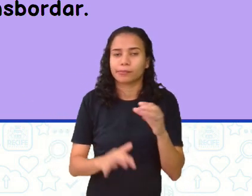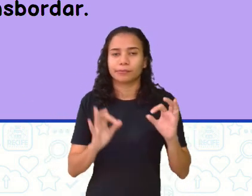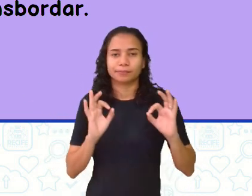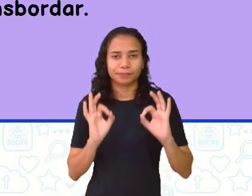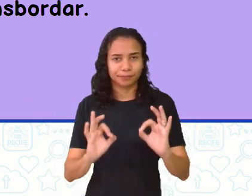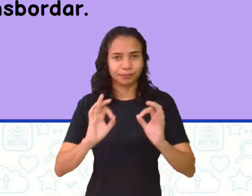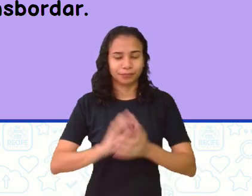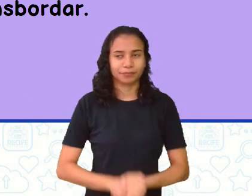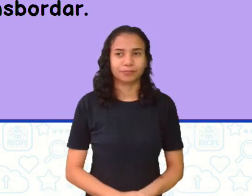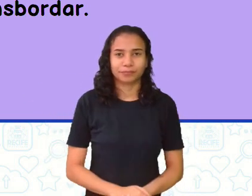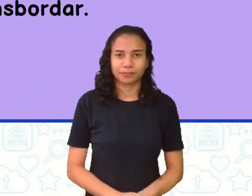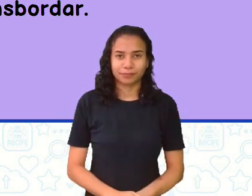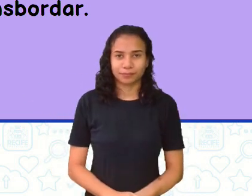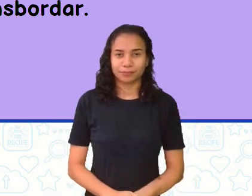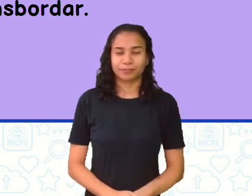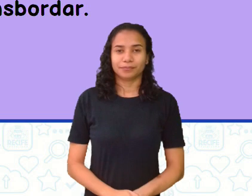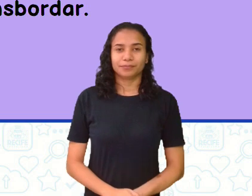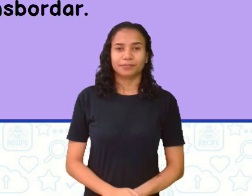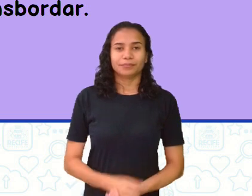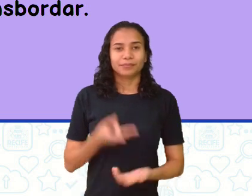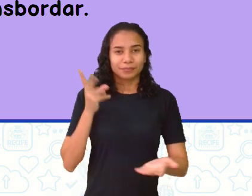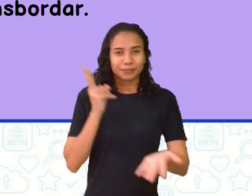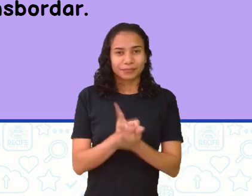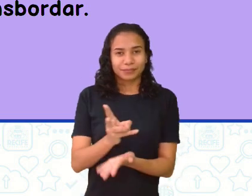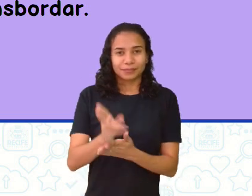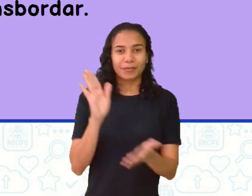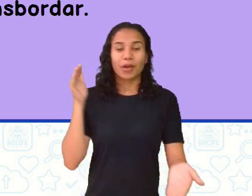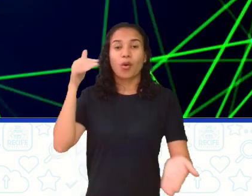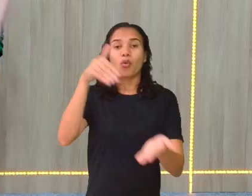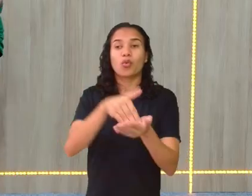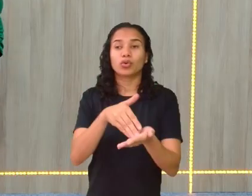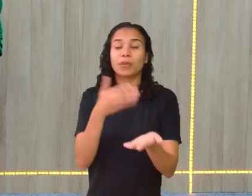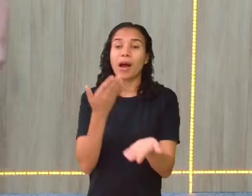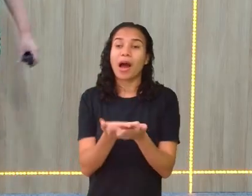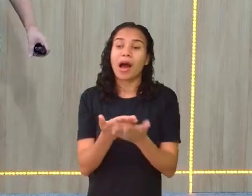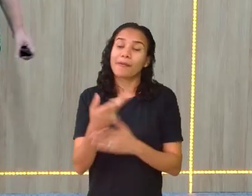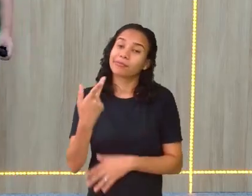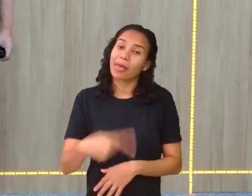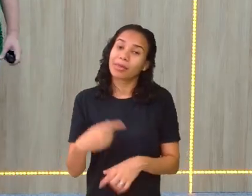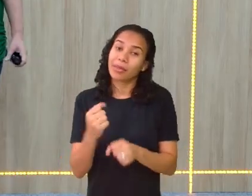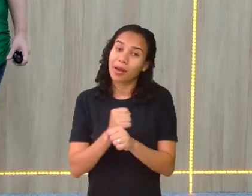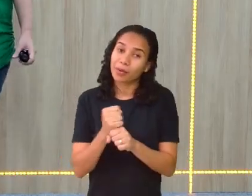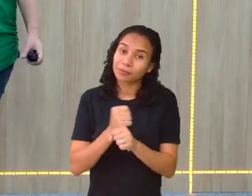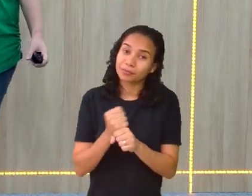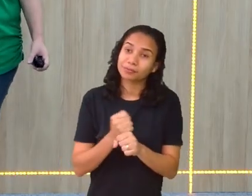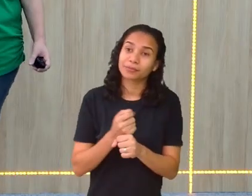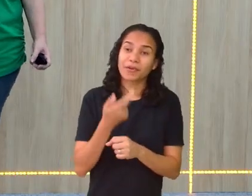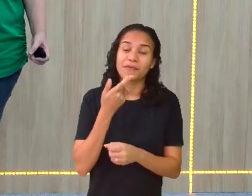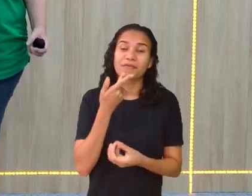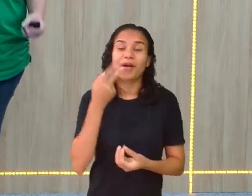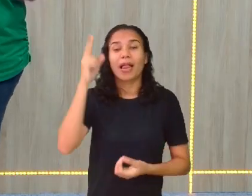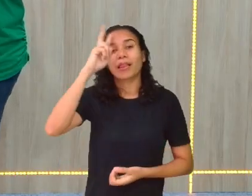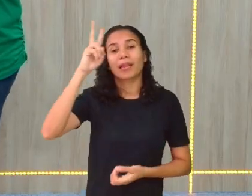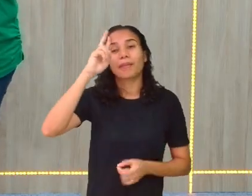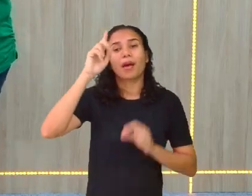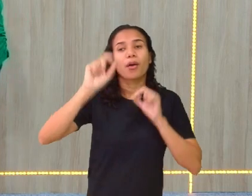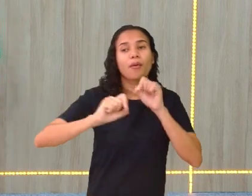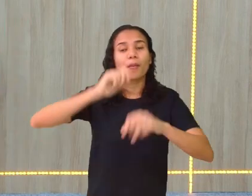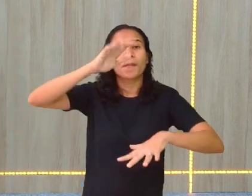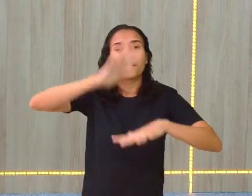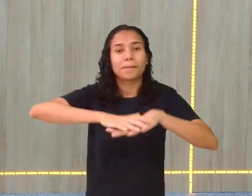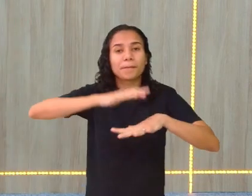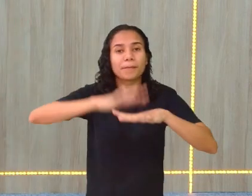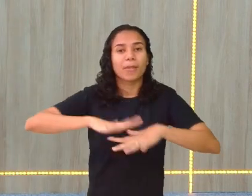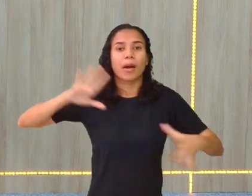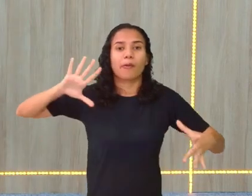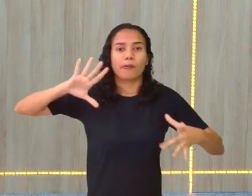Tá? Bom, seguindo com a nossa última aula deste ano, eu vou relembrar que a matemática